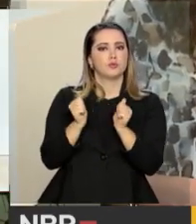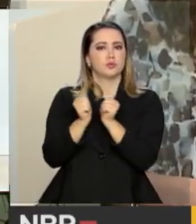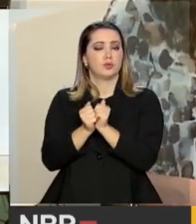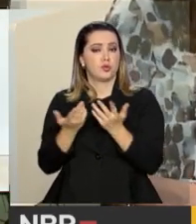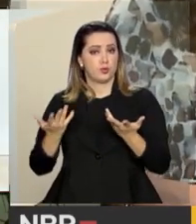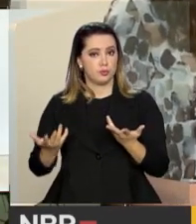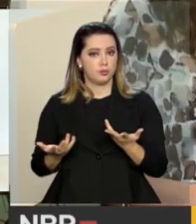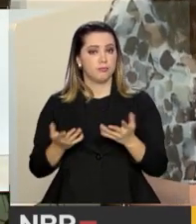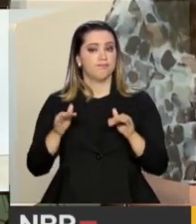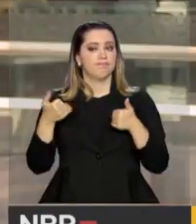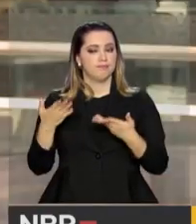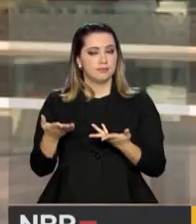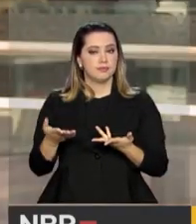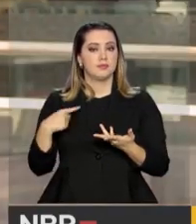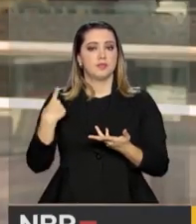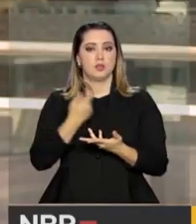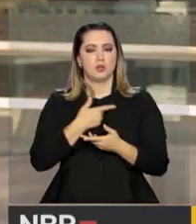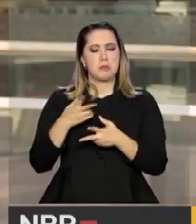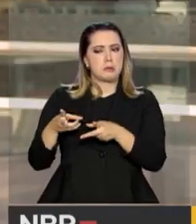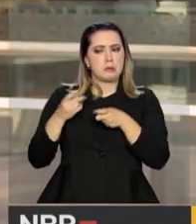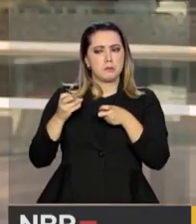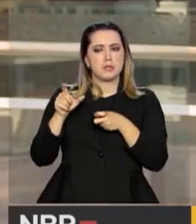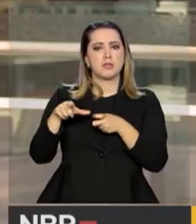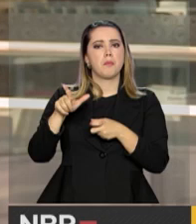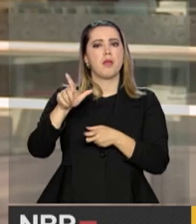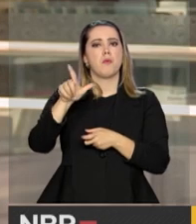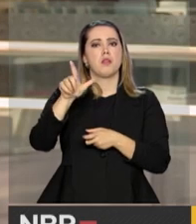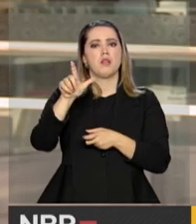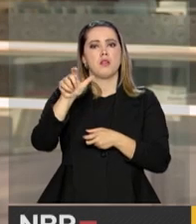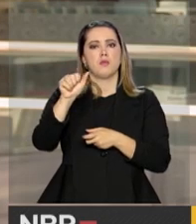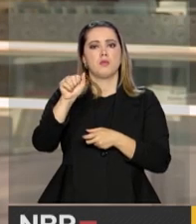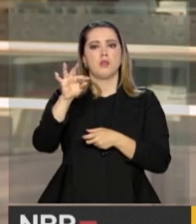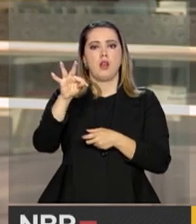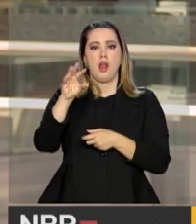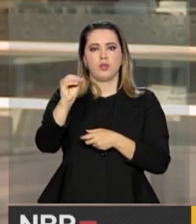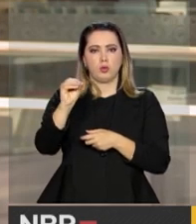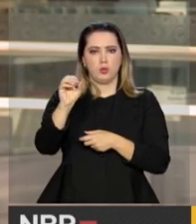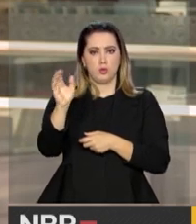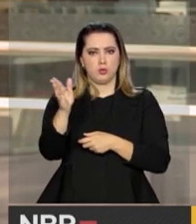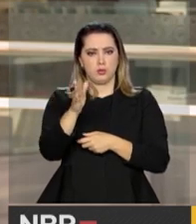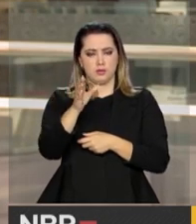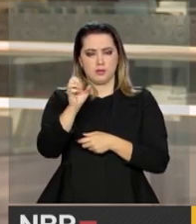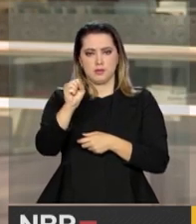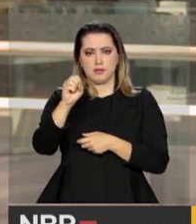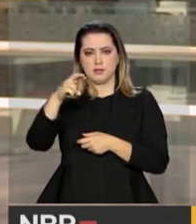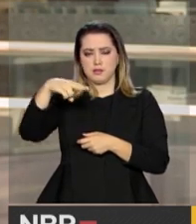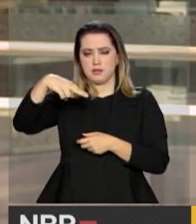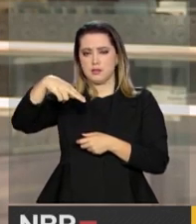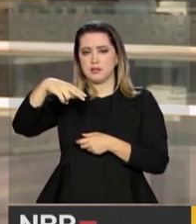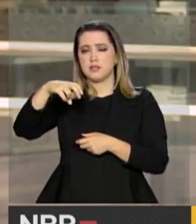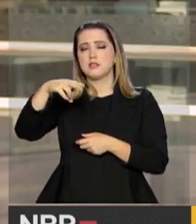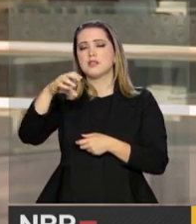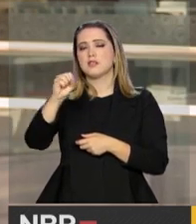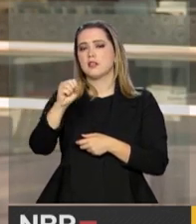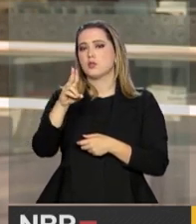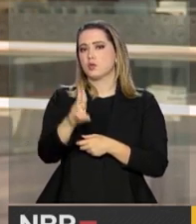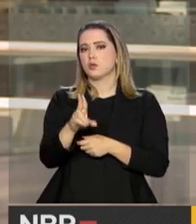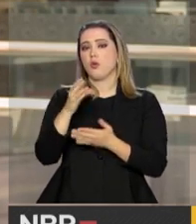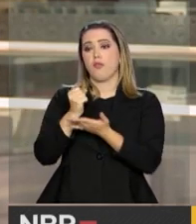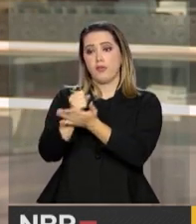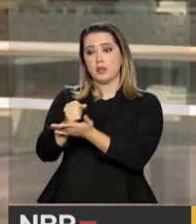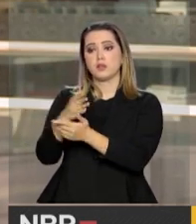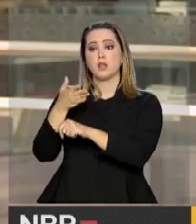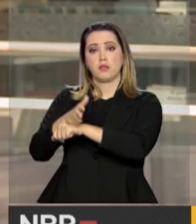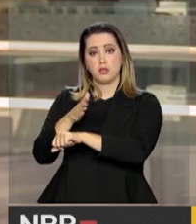capacitando. Aí, nós percebemos que os cursos, por exemplo, lato senso, tem uma procura muito grande, justamente porque ele oferece as duas coisas. A